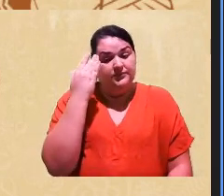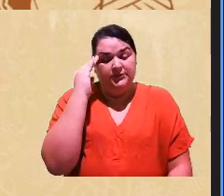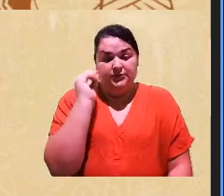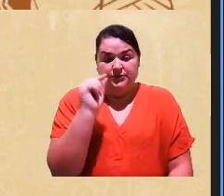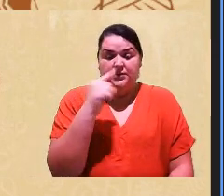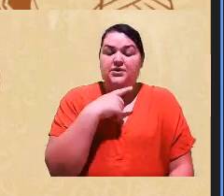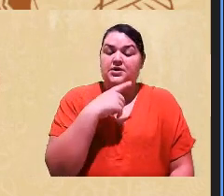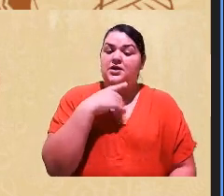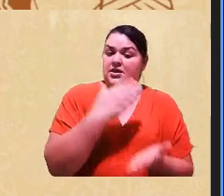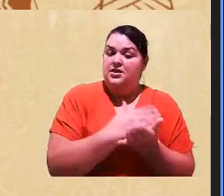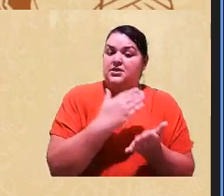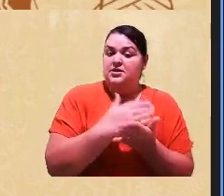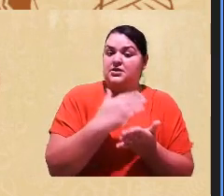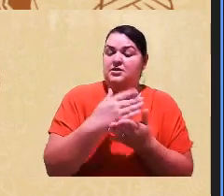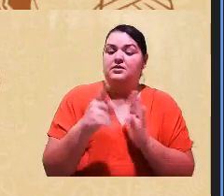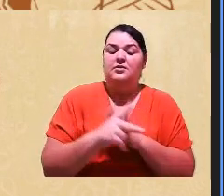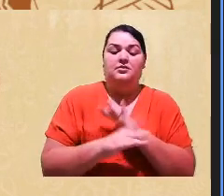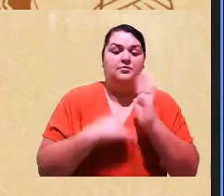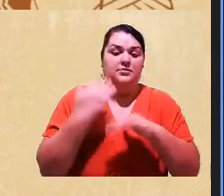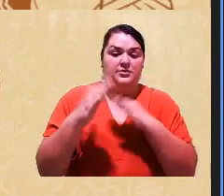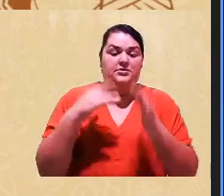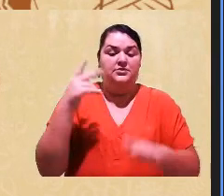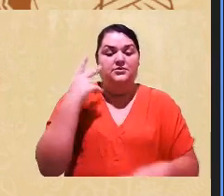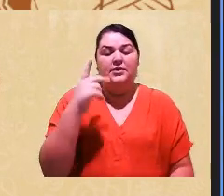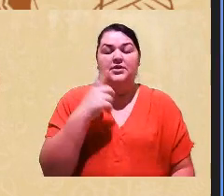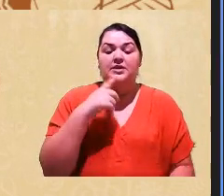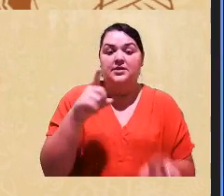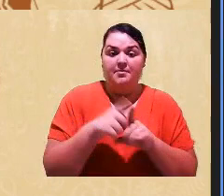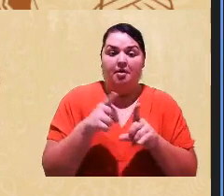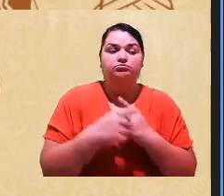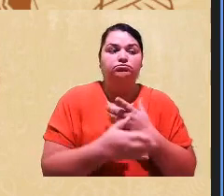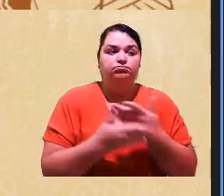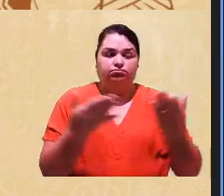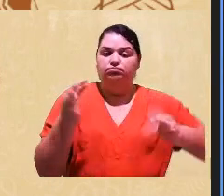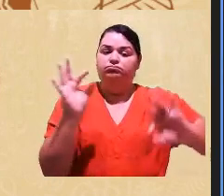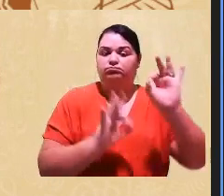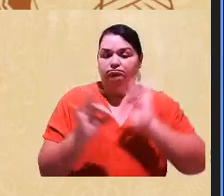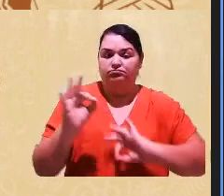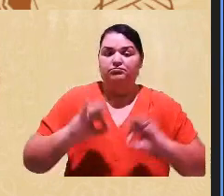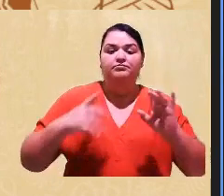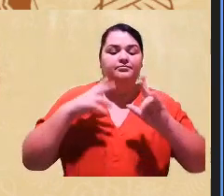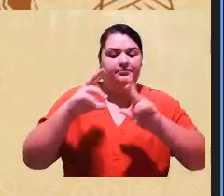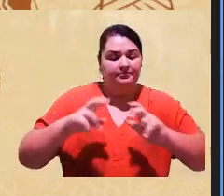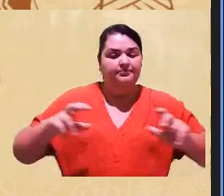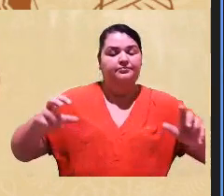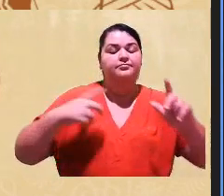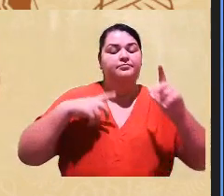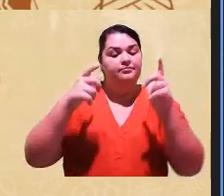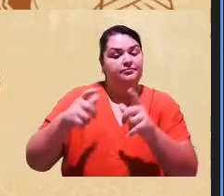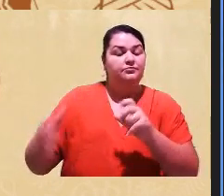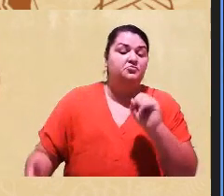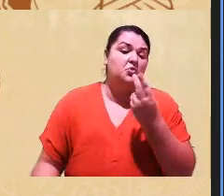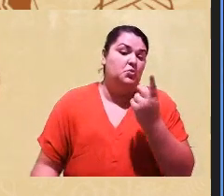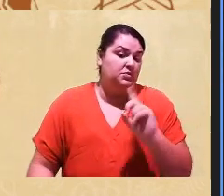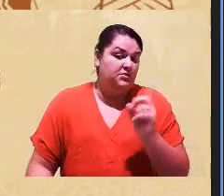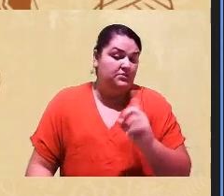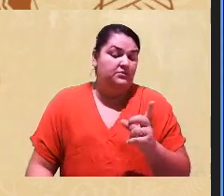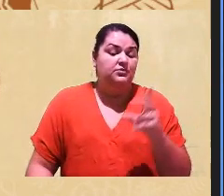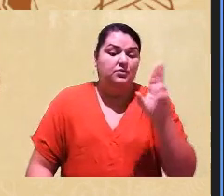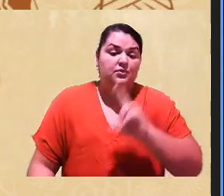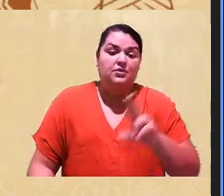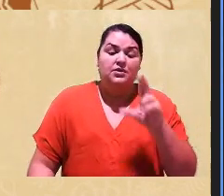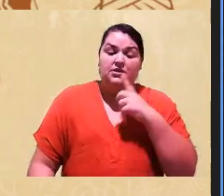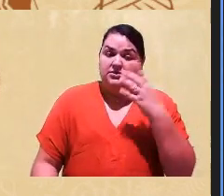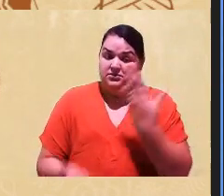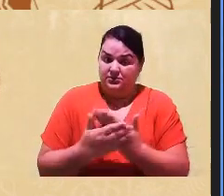etapas do processo. Então, para vocês também que estão organizando bancas em suas instituições ou não, os estudantes,